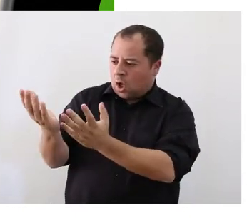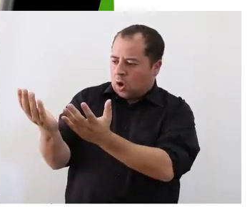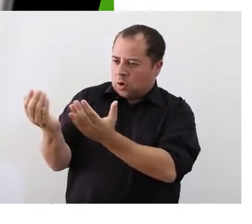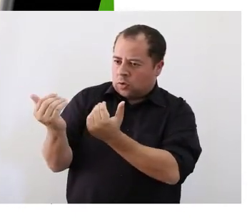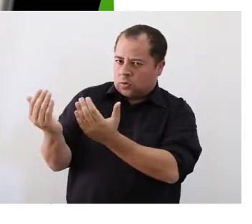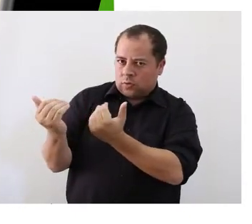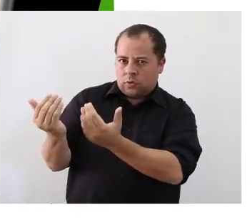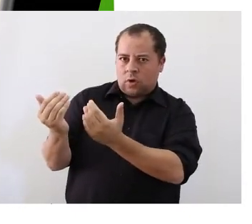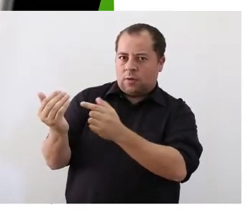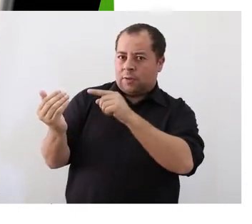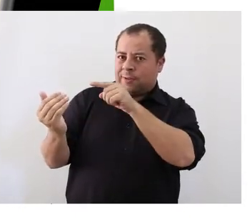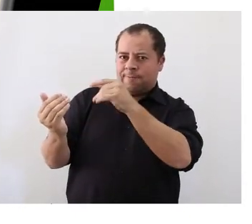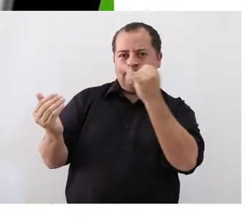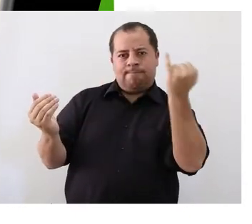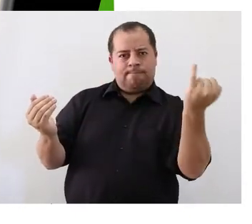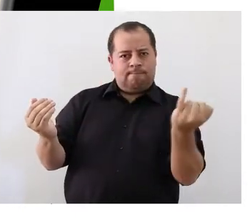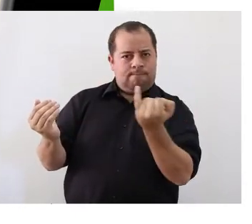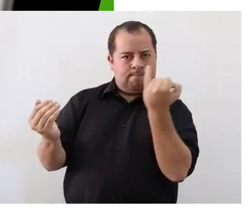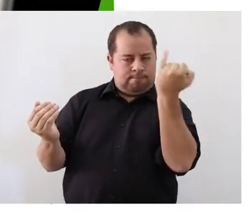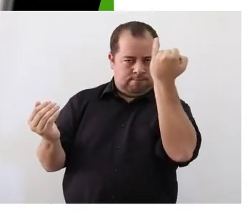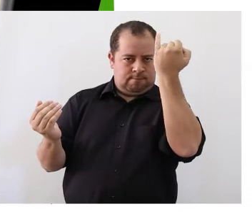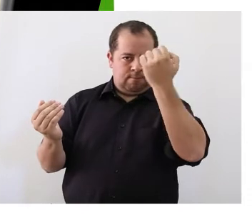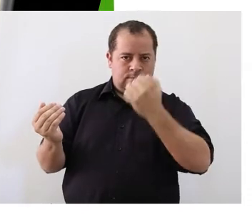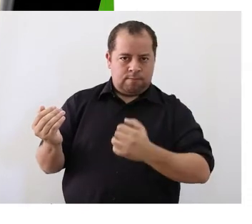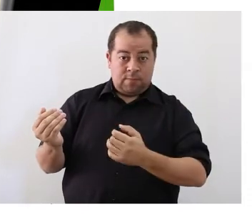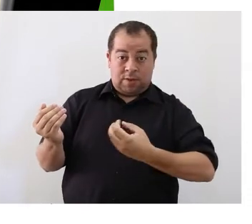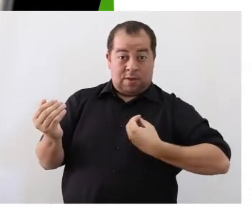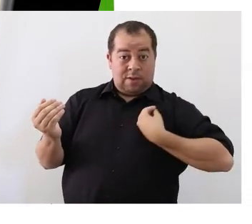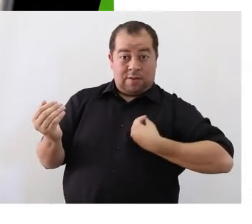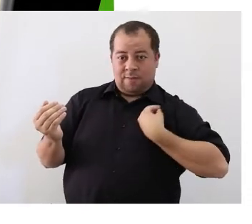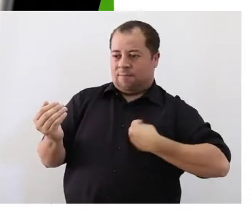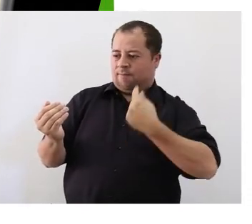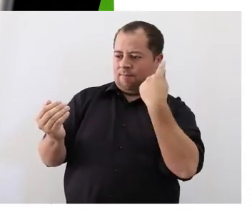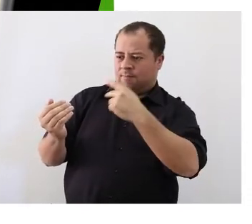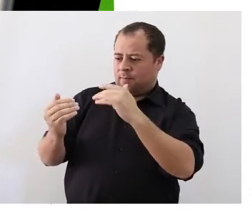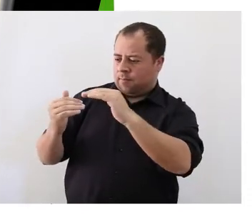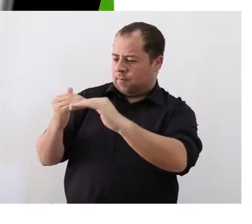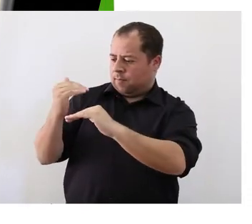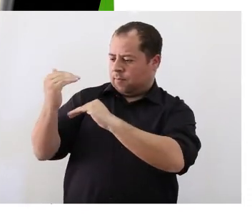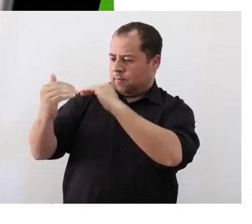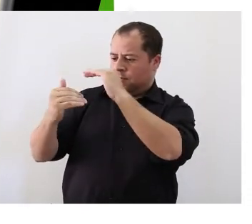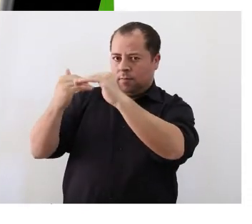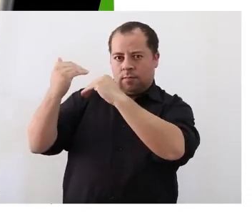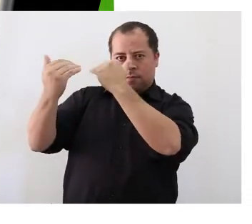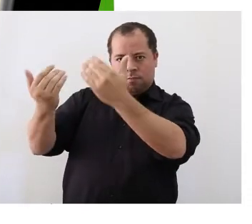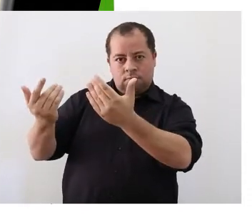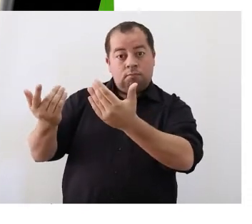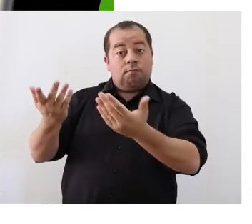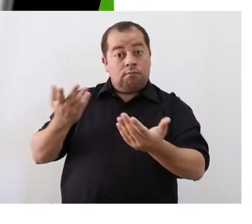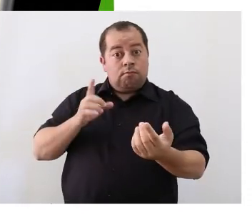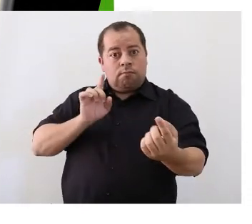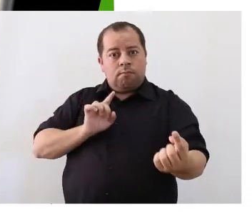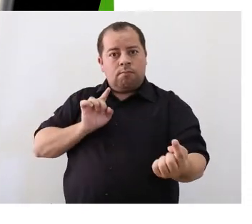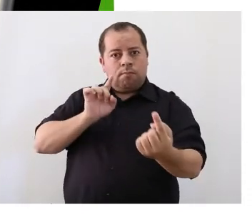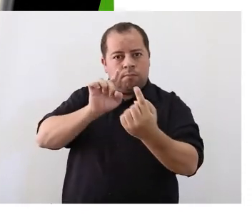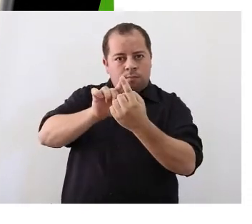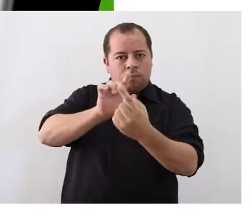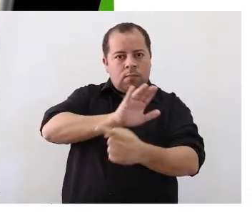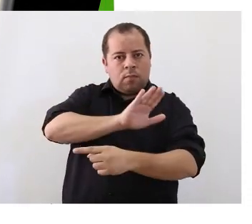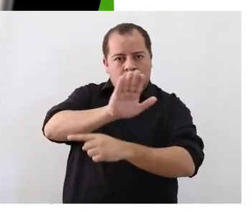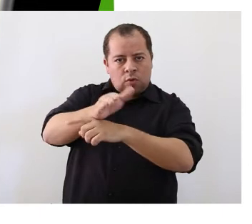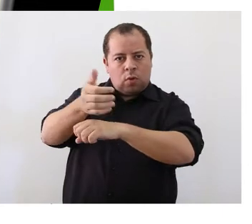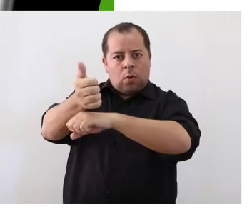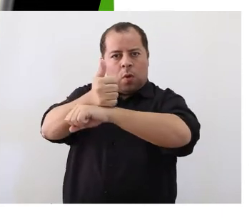jovens e é uma etapa muito importante na vida desses jovens e o nosso objetivo é